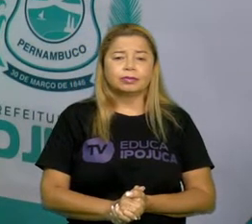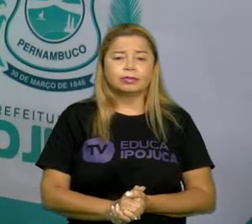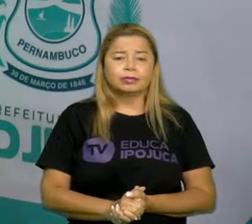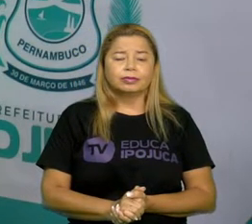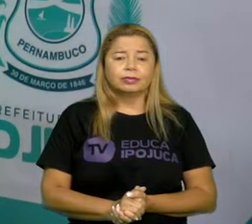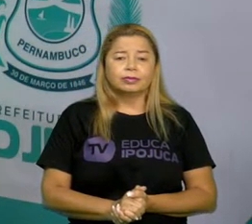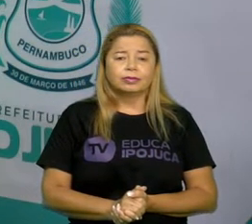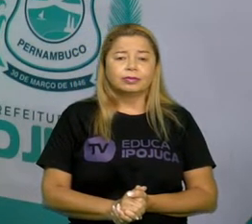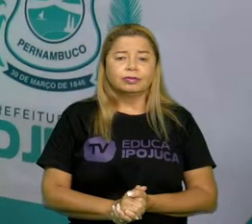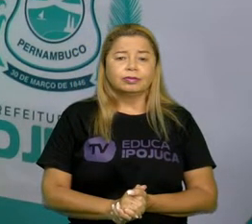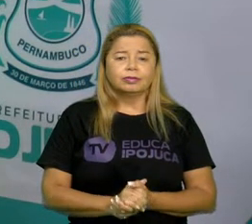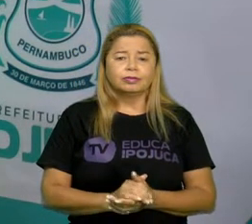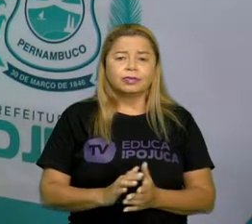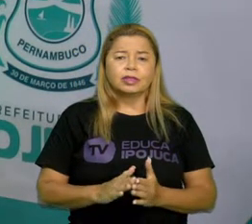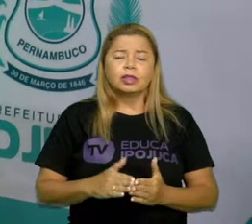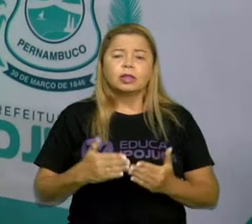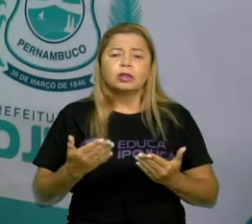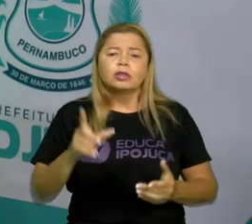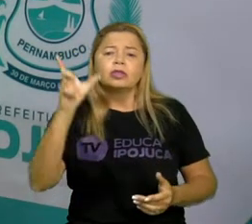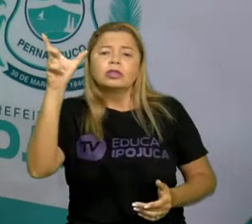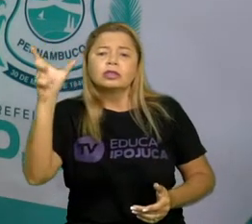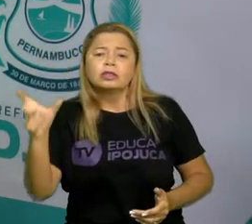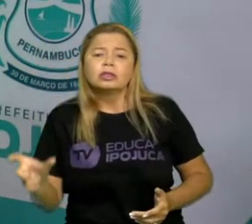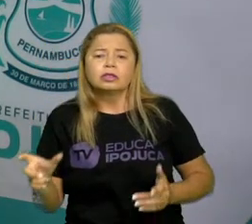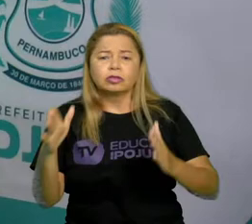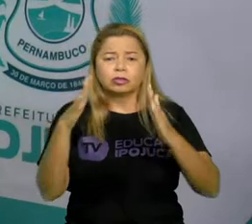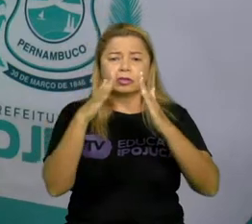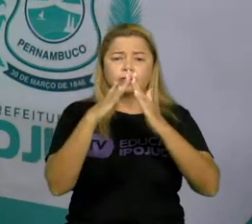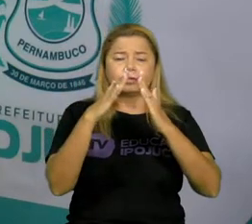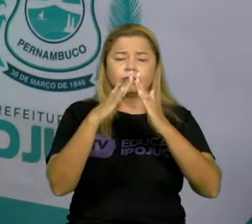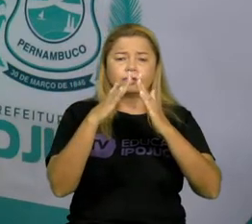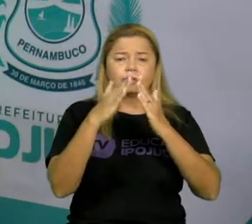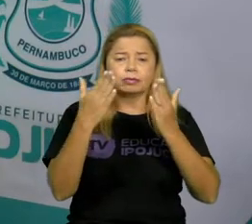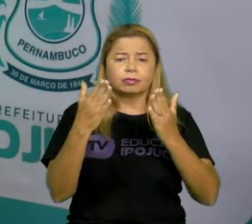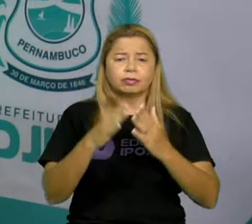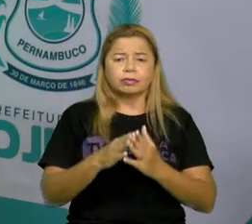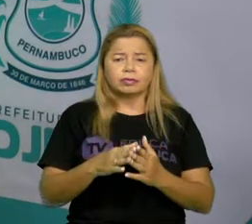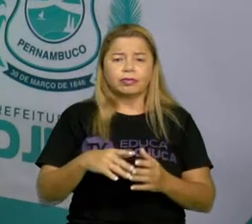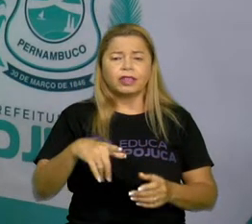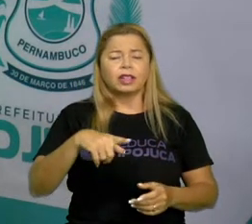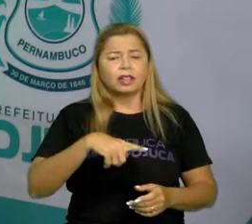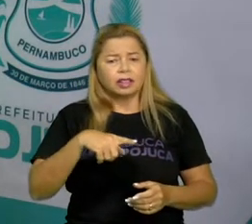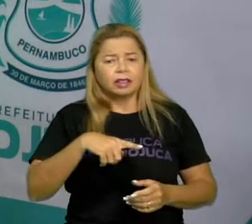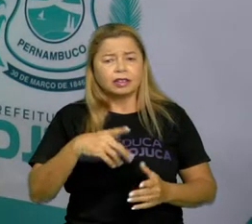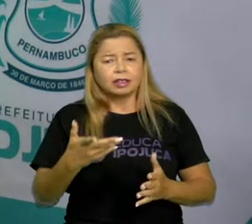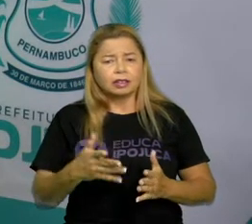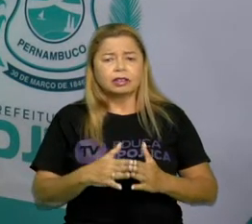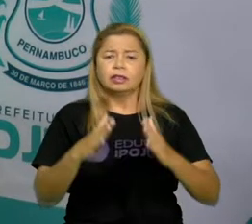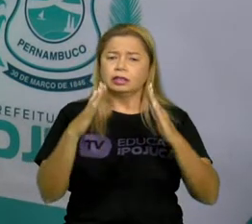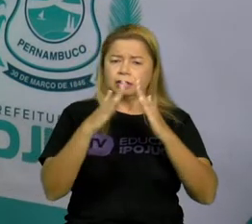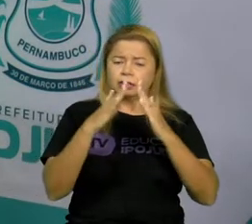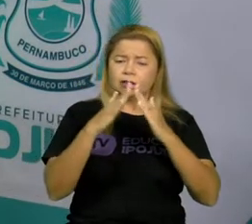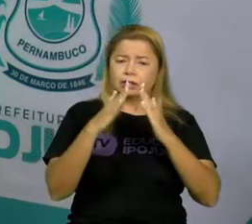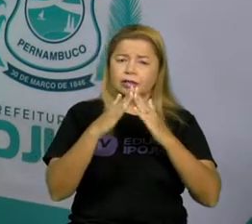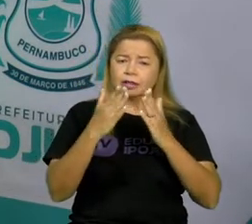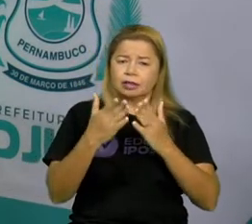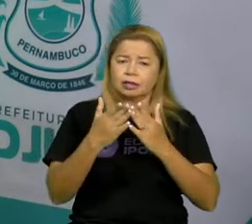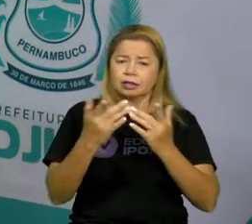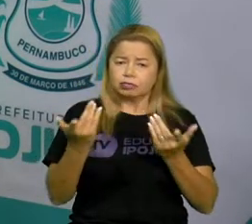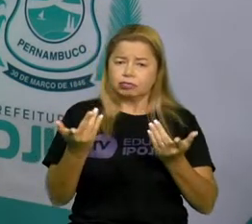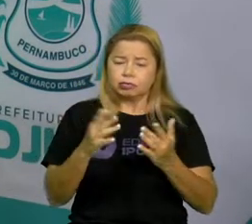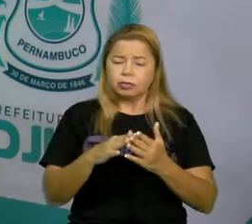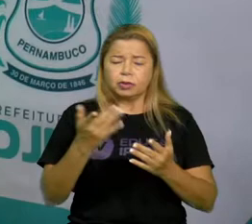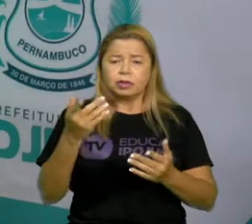As características daquela casa existia, numa casa existe, pelo que nós já